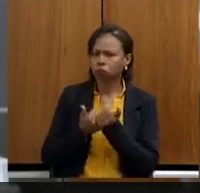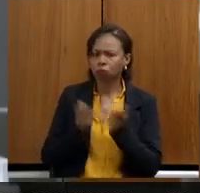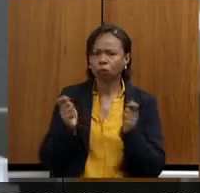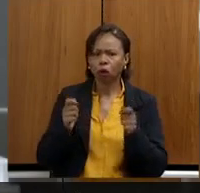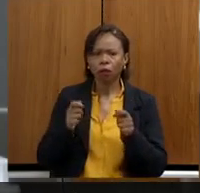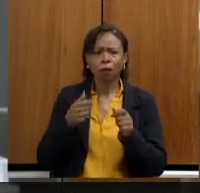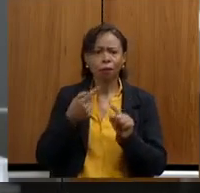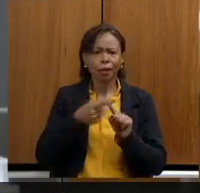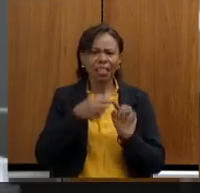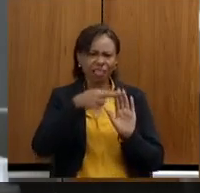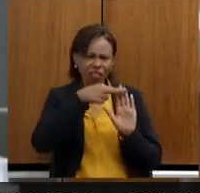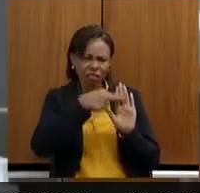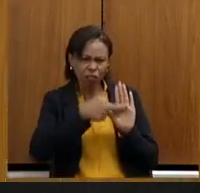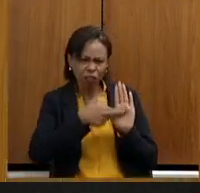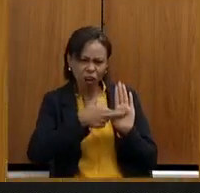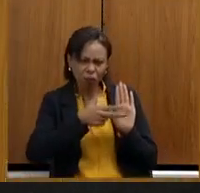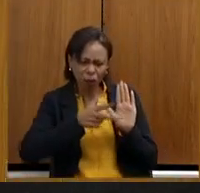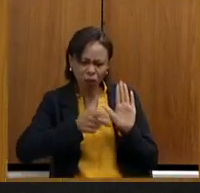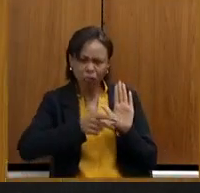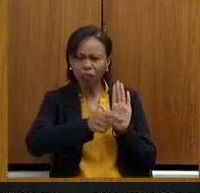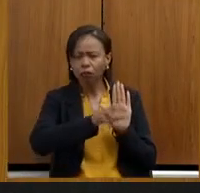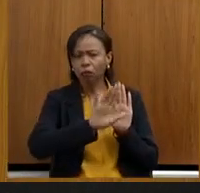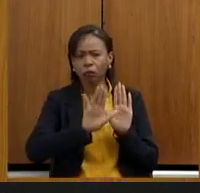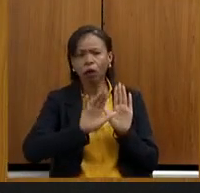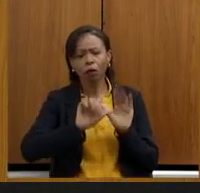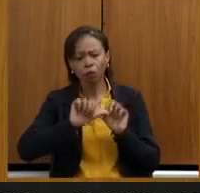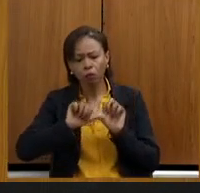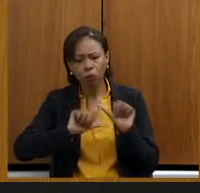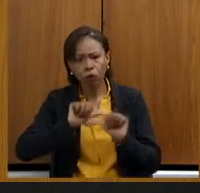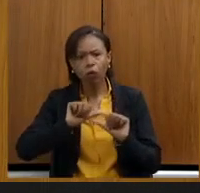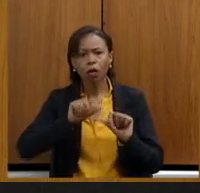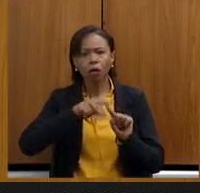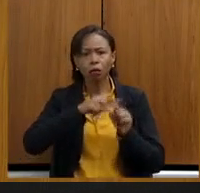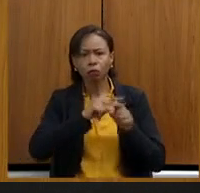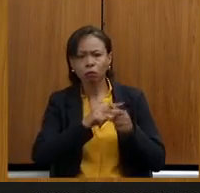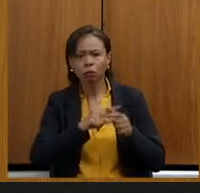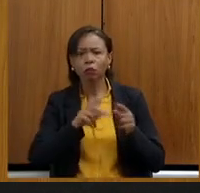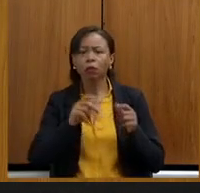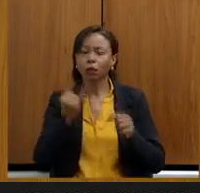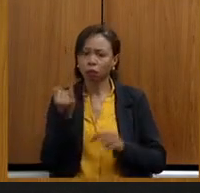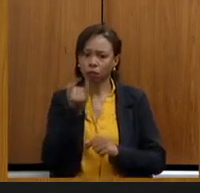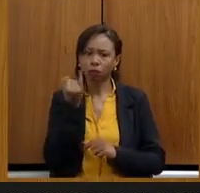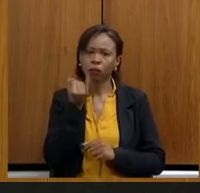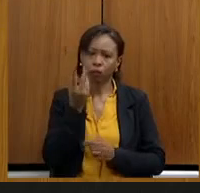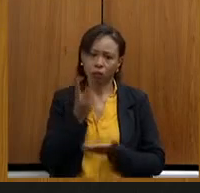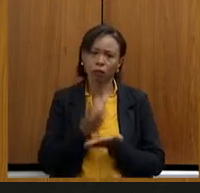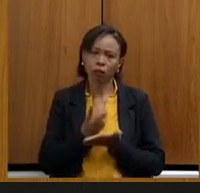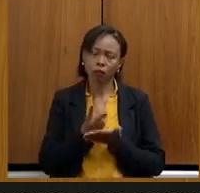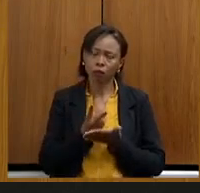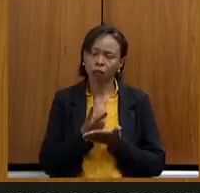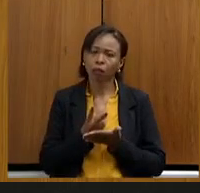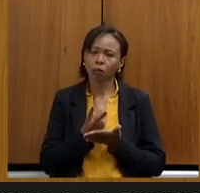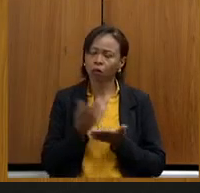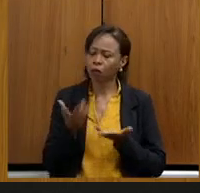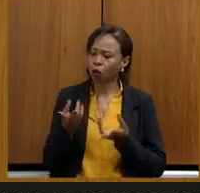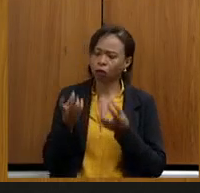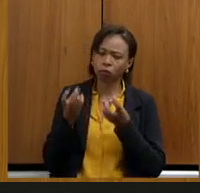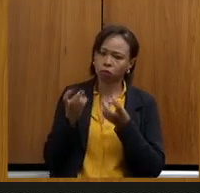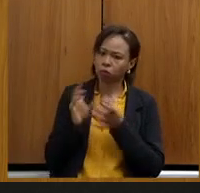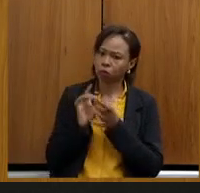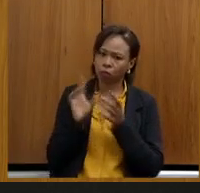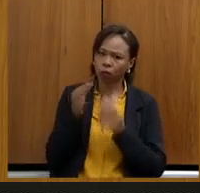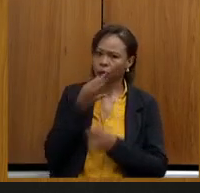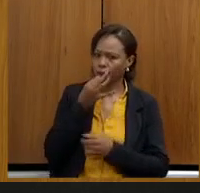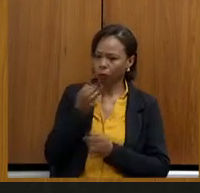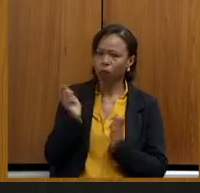sempre, aprimoramento é sempre importante, ser feito, e nós estamos sempre à disposição para ouvir as sugestões.